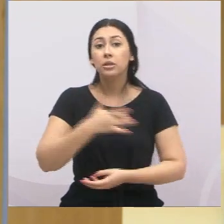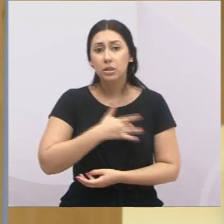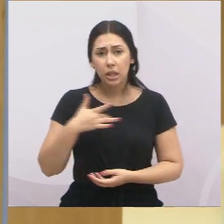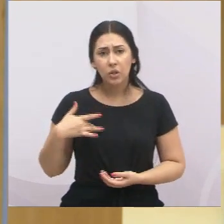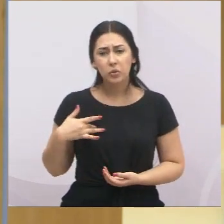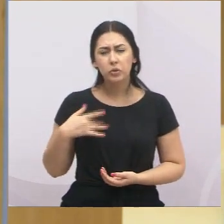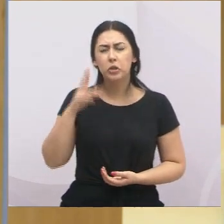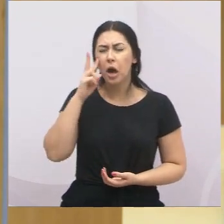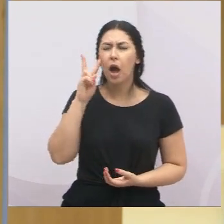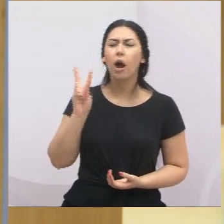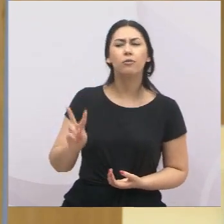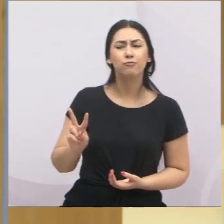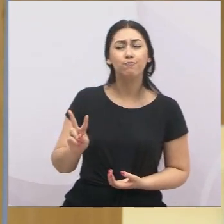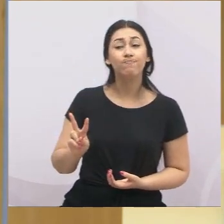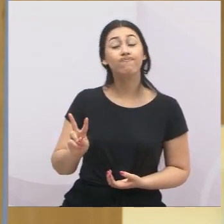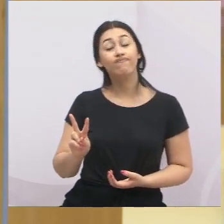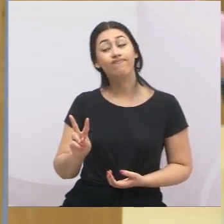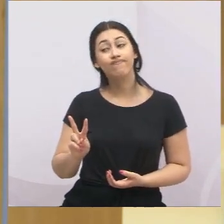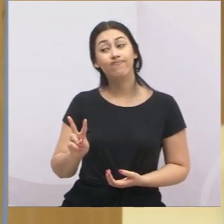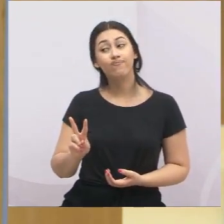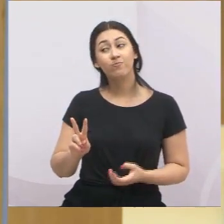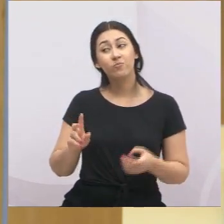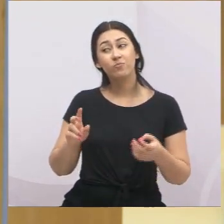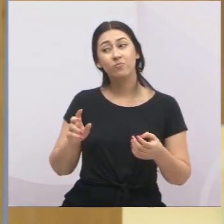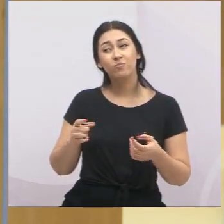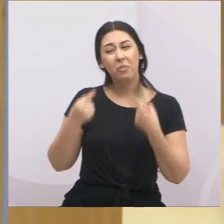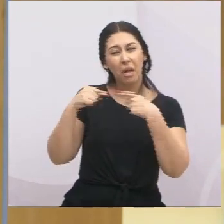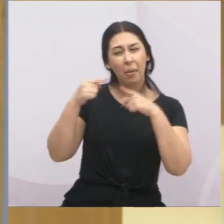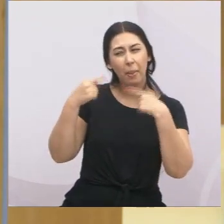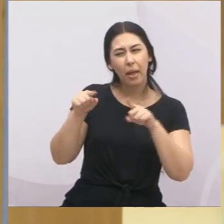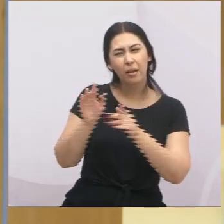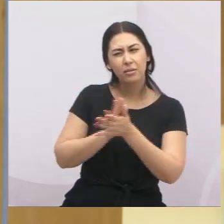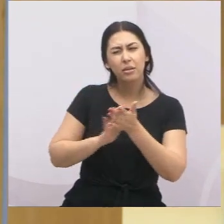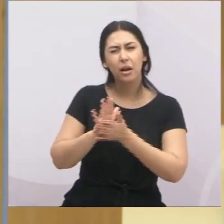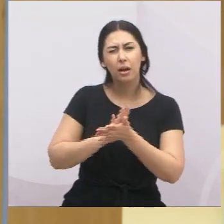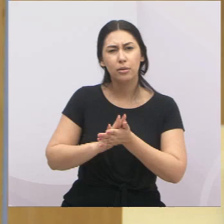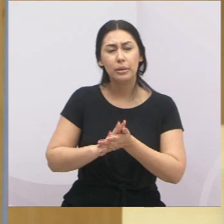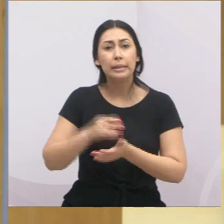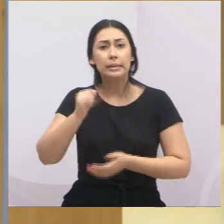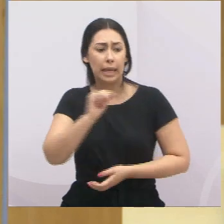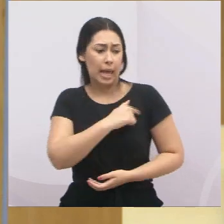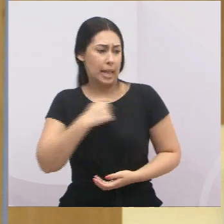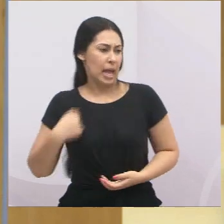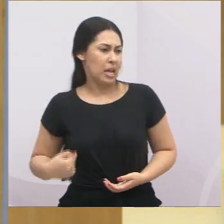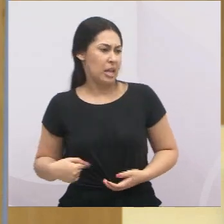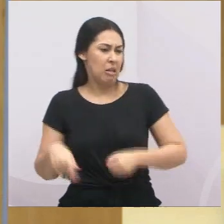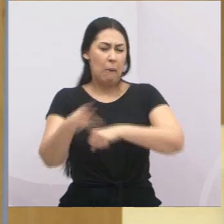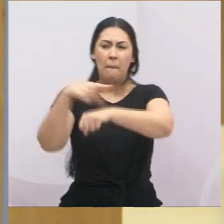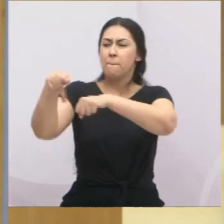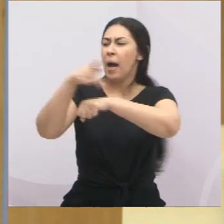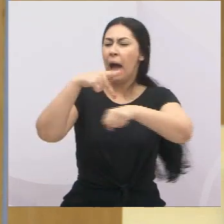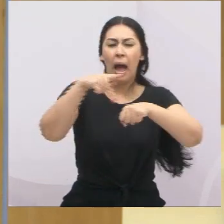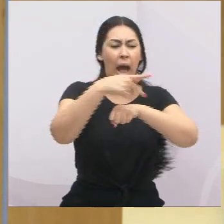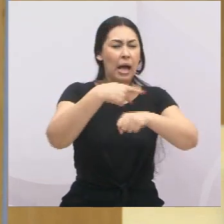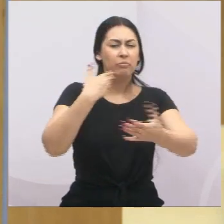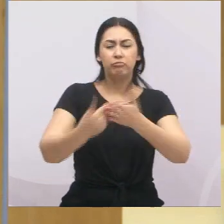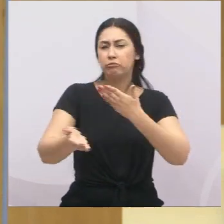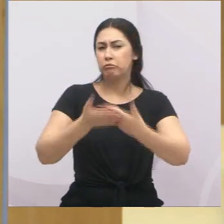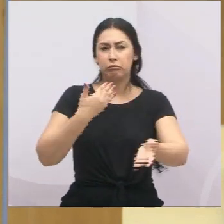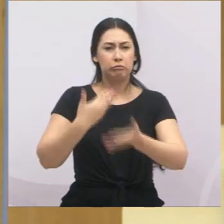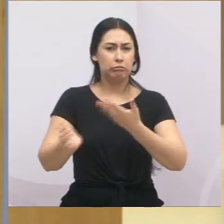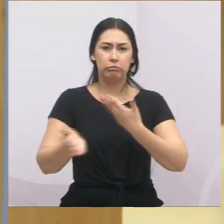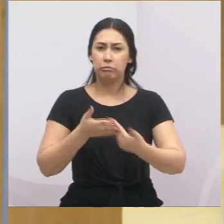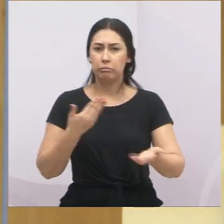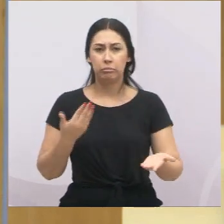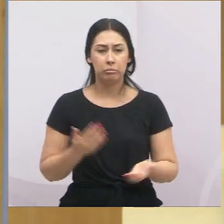a posição de fazer essas críticas, porque era da China. Gente, se é da China, da Inglaterra, dos Estados Unidos, não interessa de